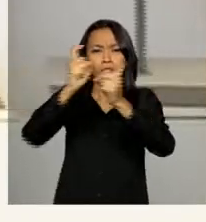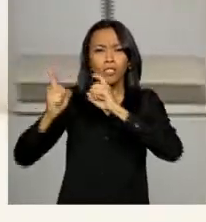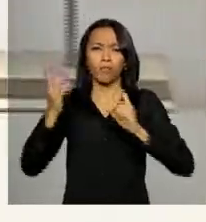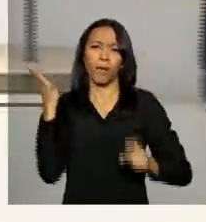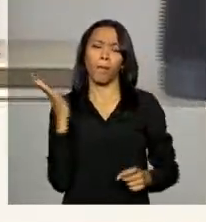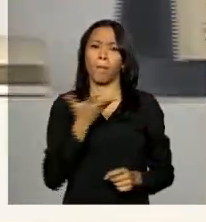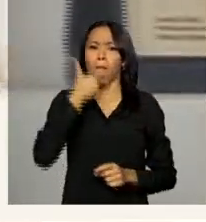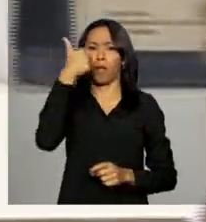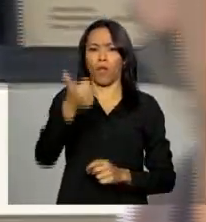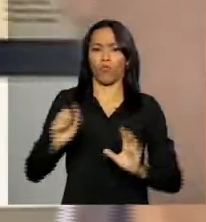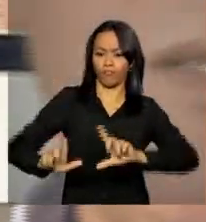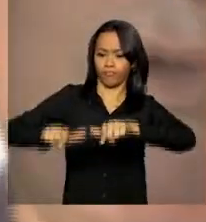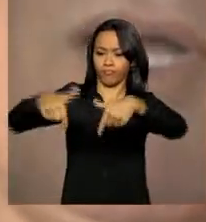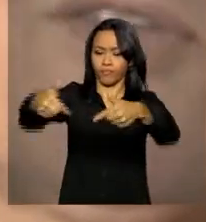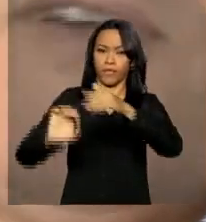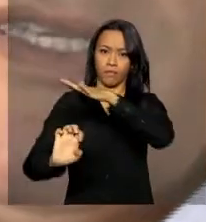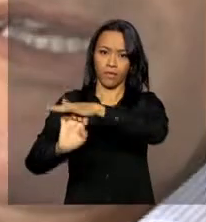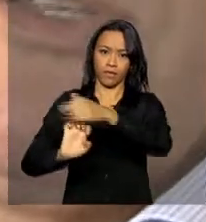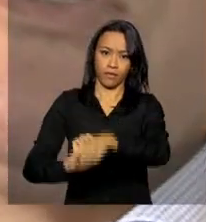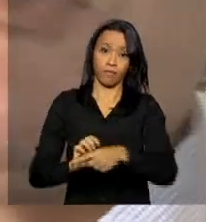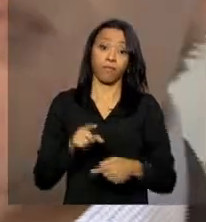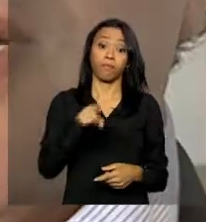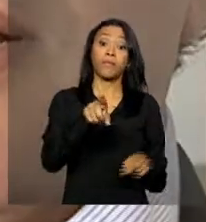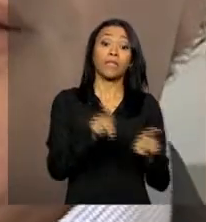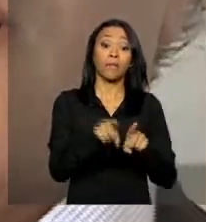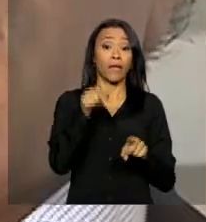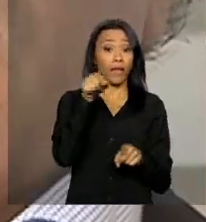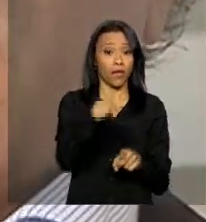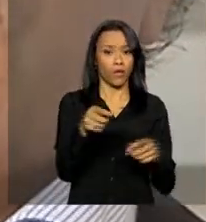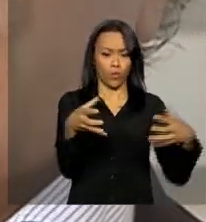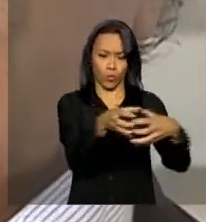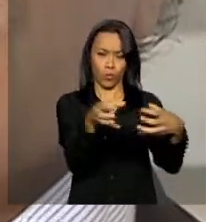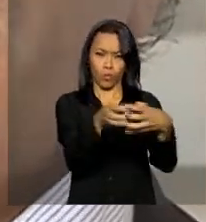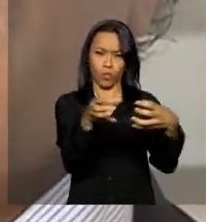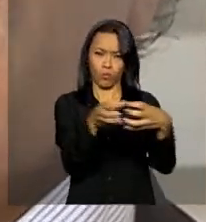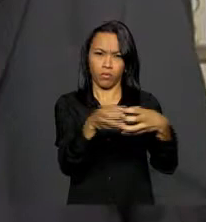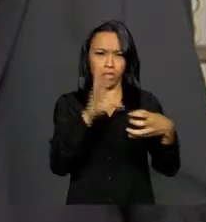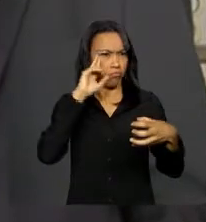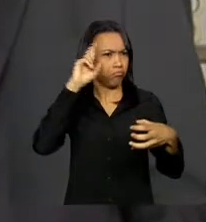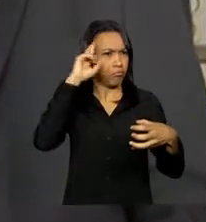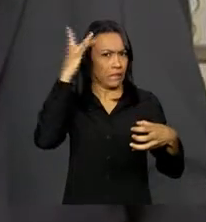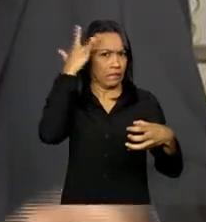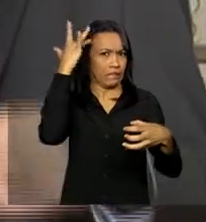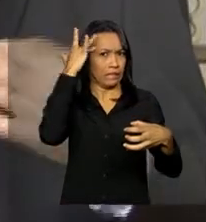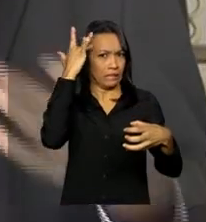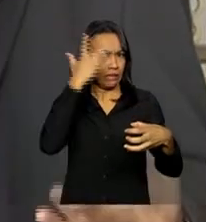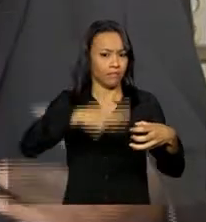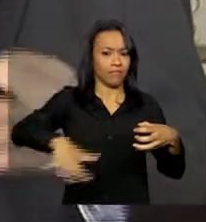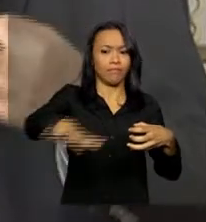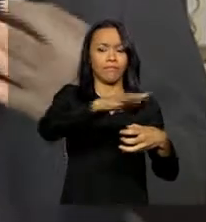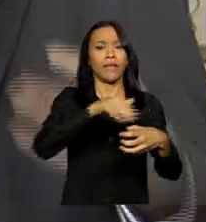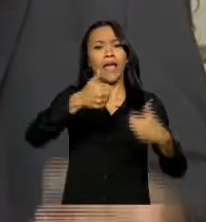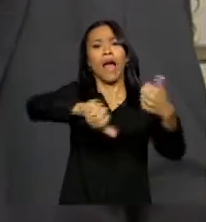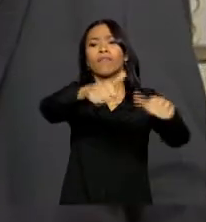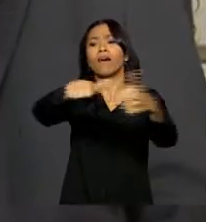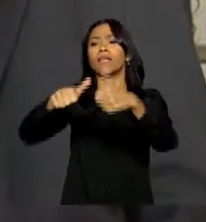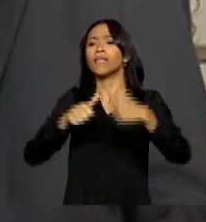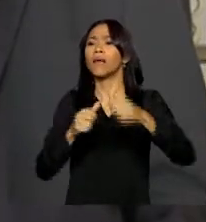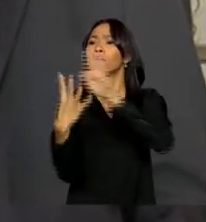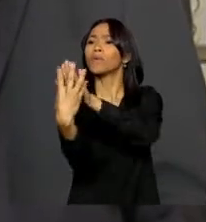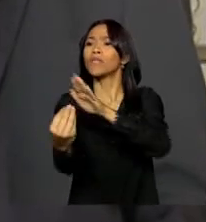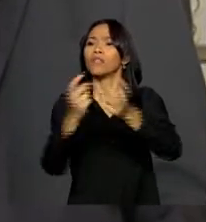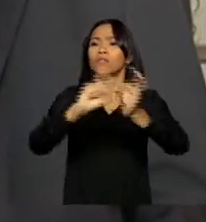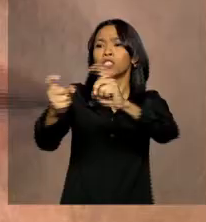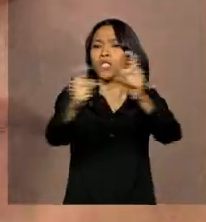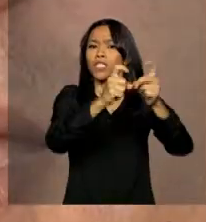Para o Instituto Etos, organização não governamental formada por empresários e executivos, que analisa boas práticas no mercado, o